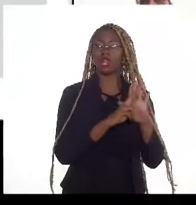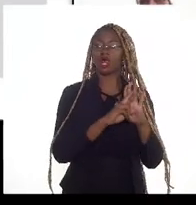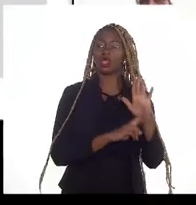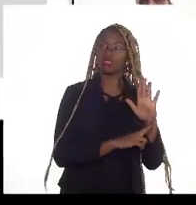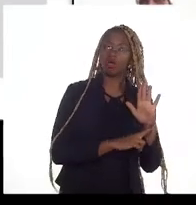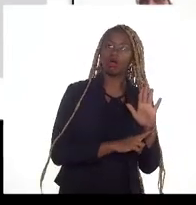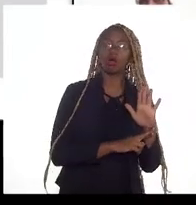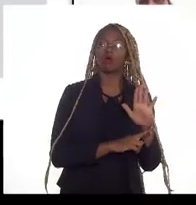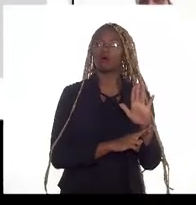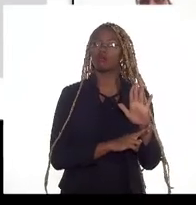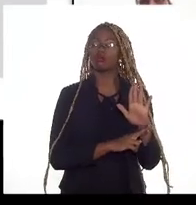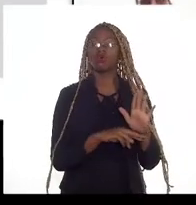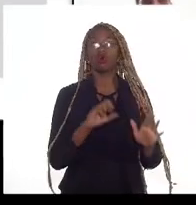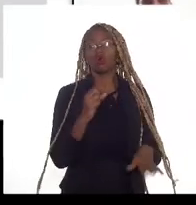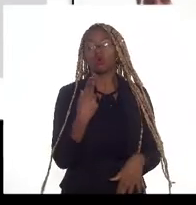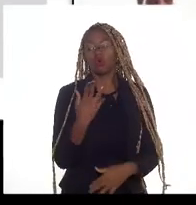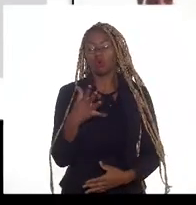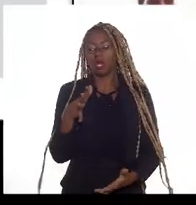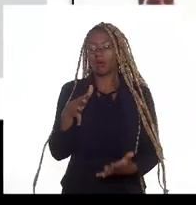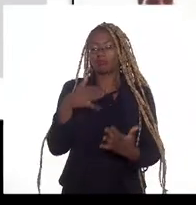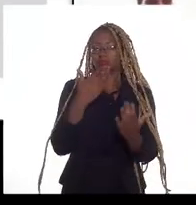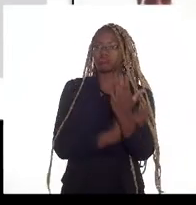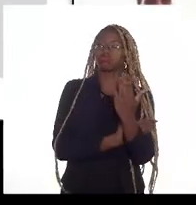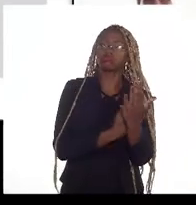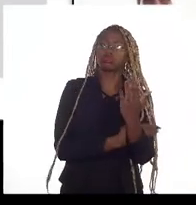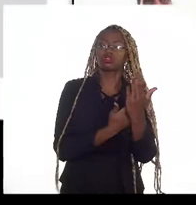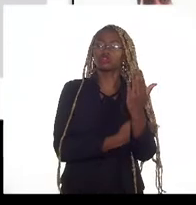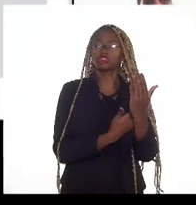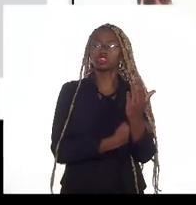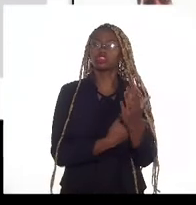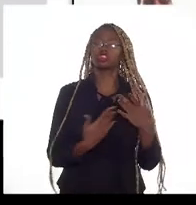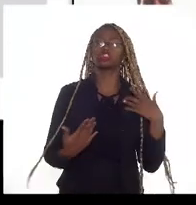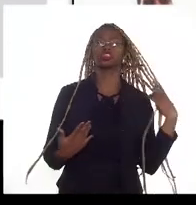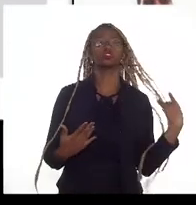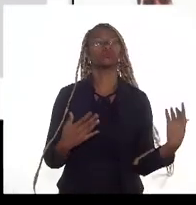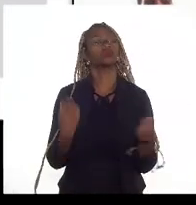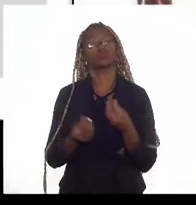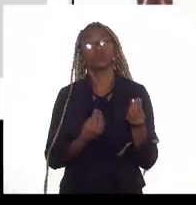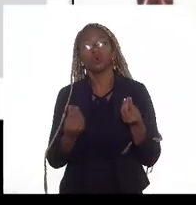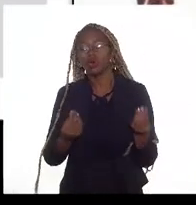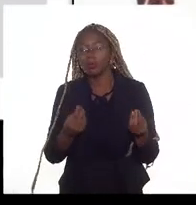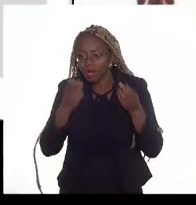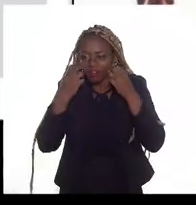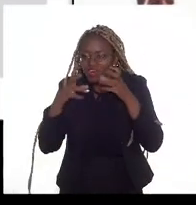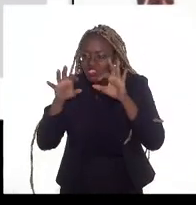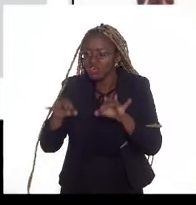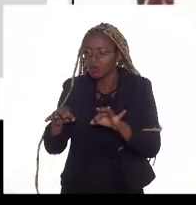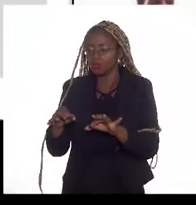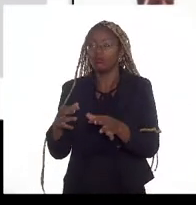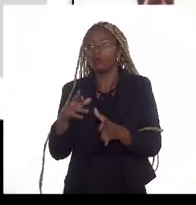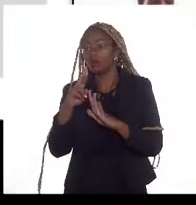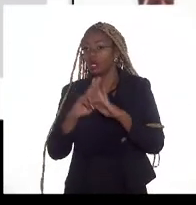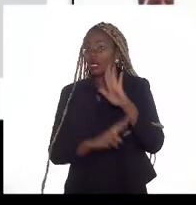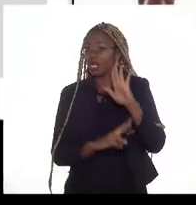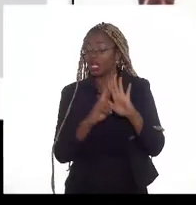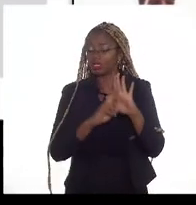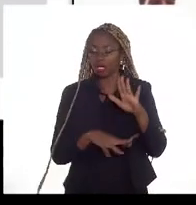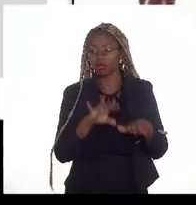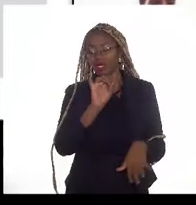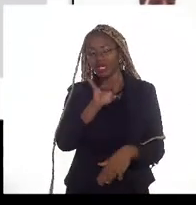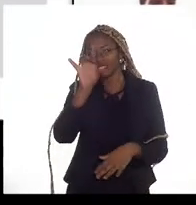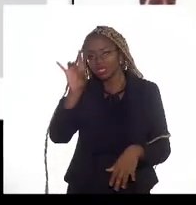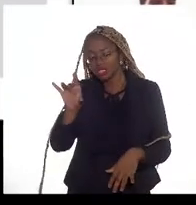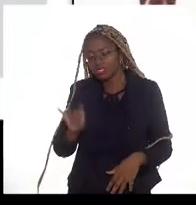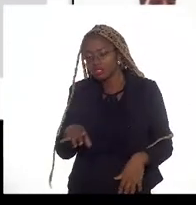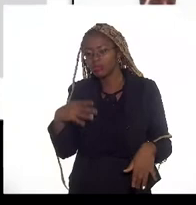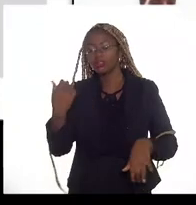entregues, são arquivados, passam o seu critério da verdade ou cada relatório em si tem que ser validado em função